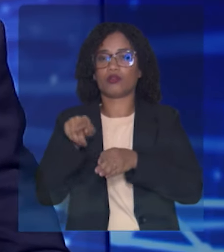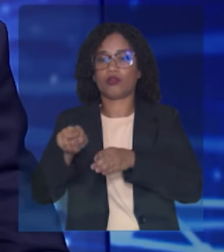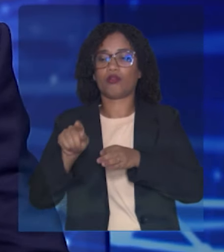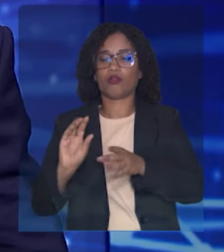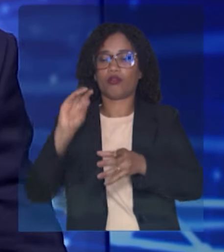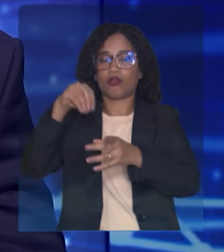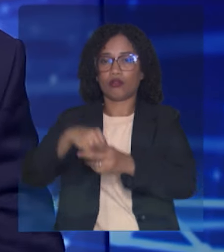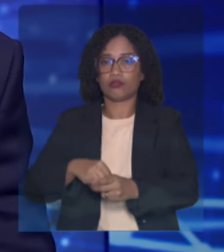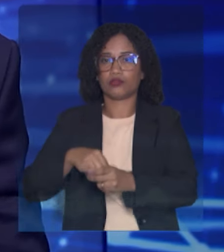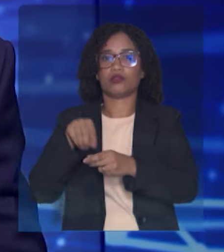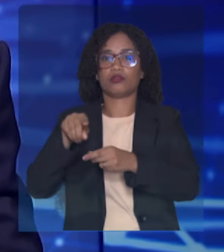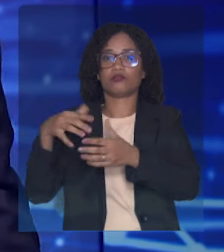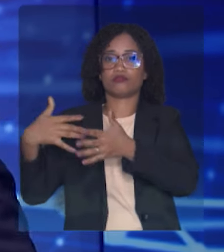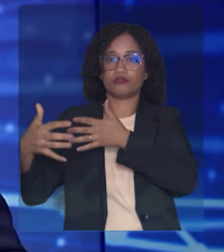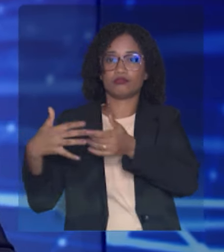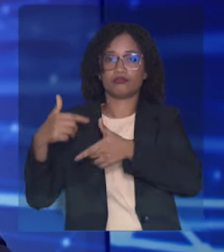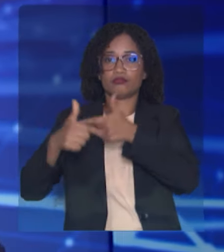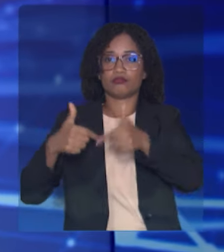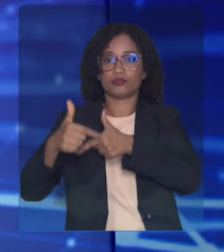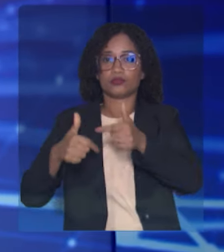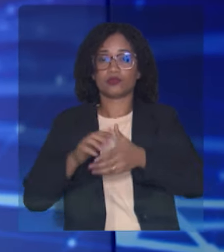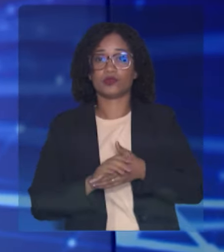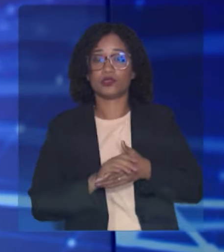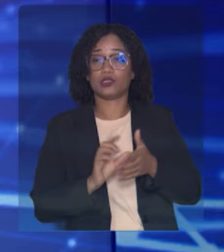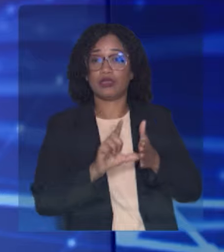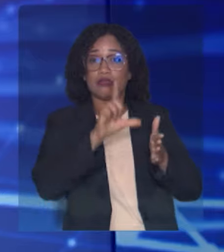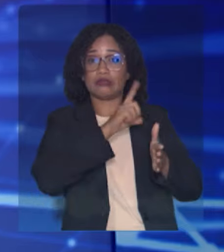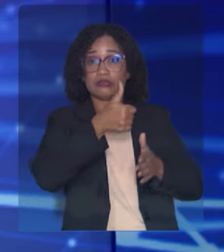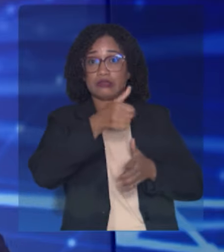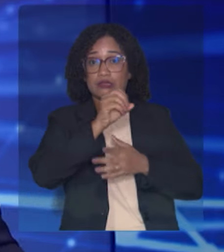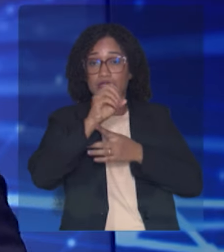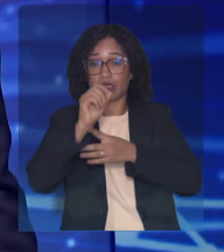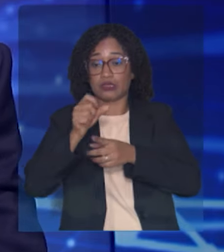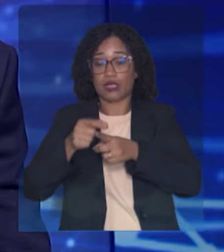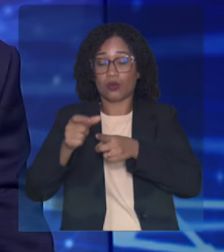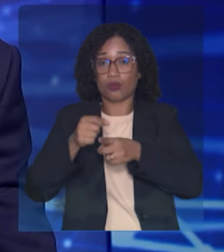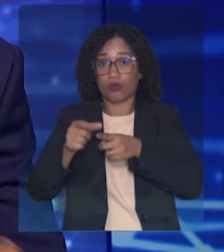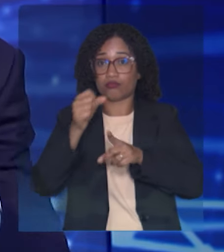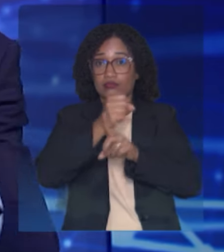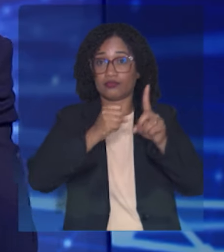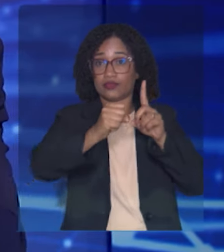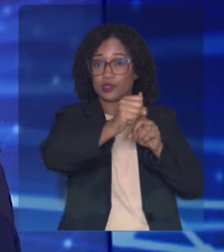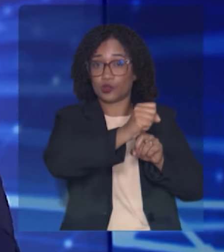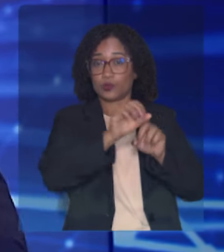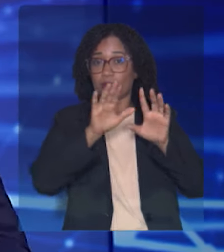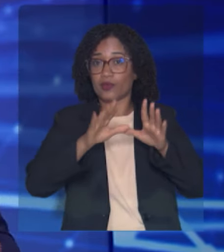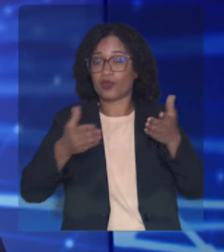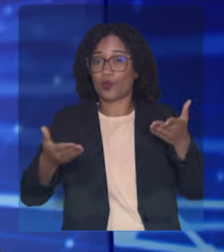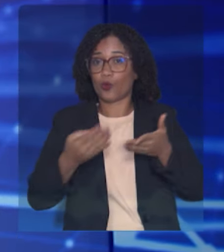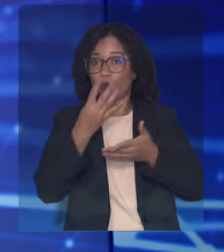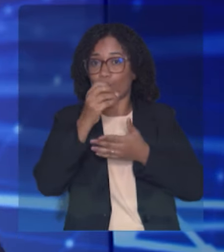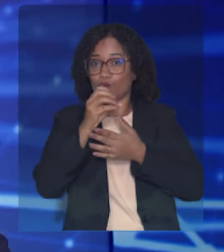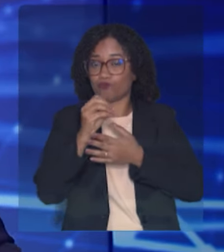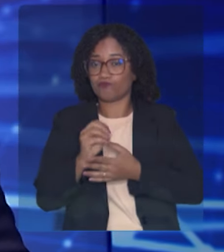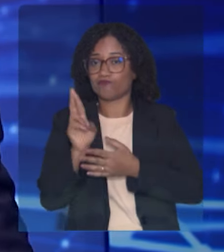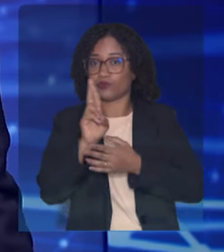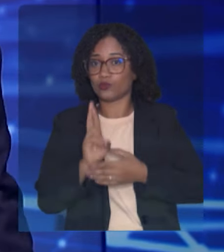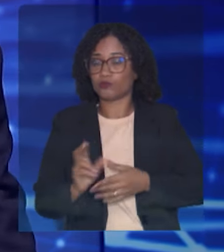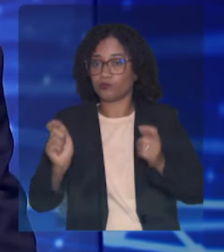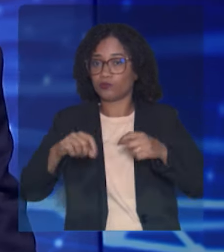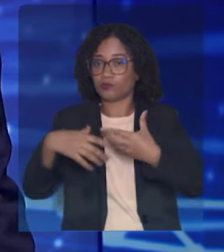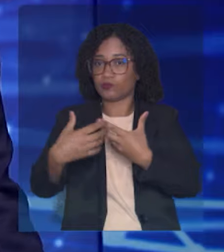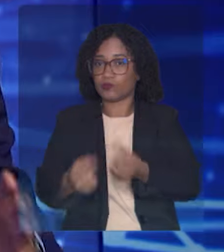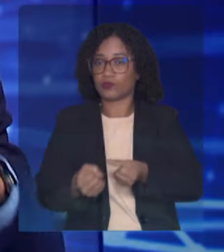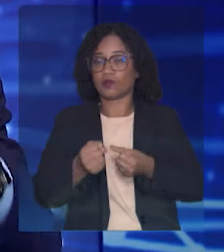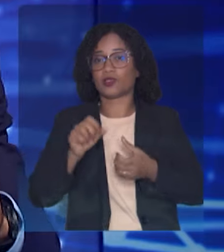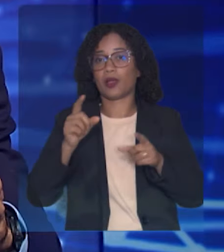que era R$,00 na época deles, e agora é R$ 400,00 com o kit moradia. Se está num caso mais grave, como o dono Ana Cristina, que eu tive essa